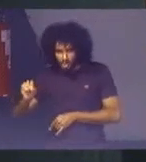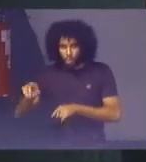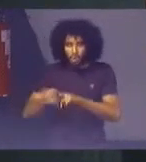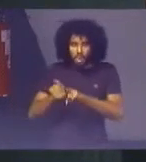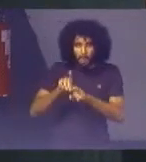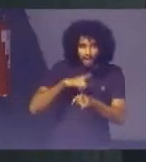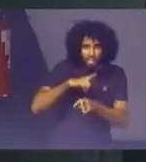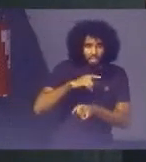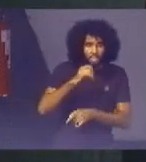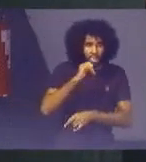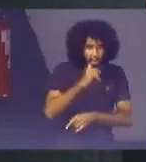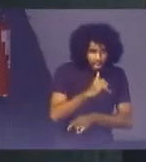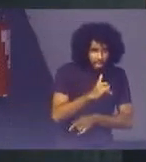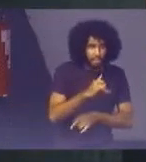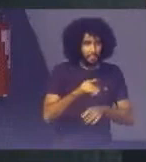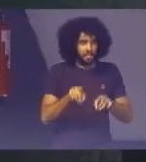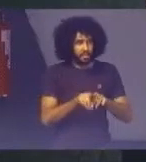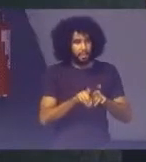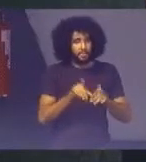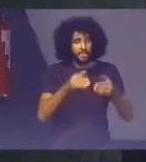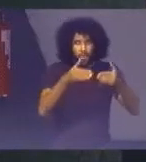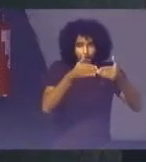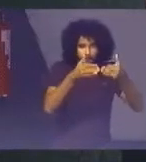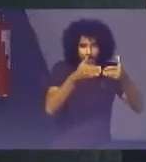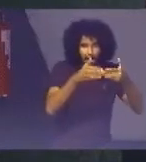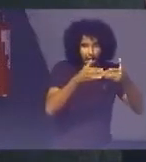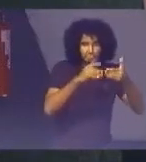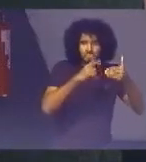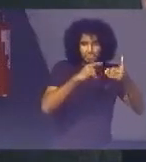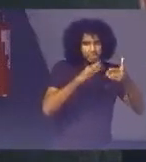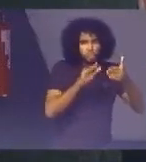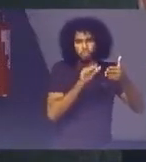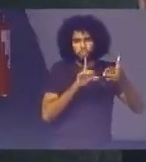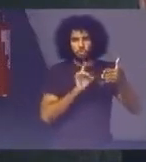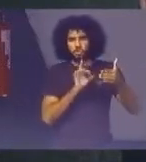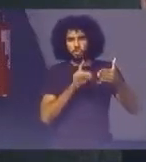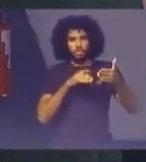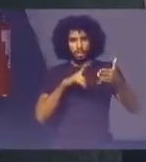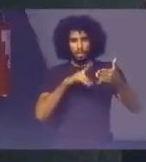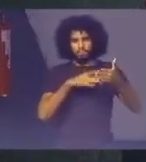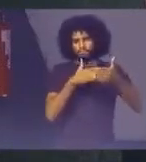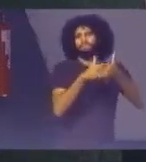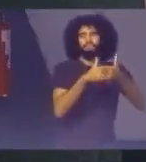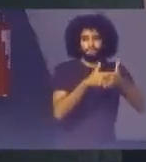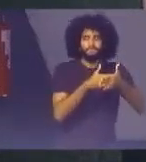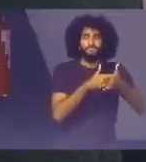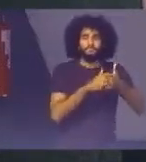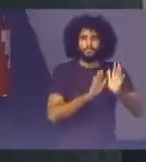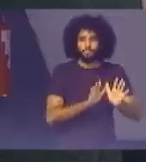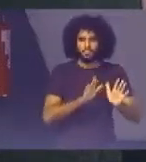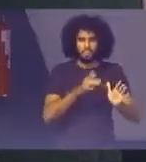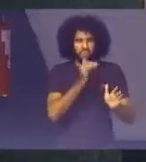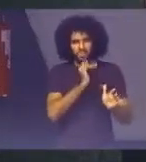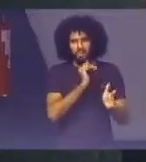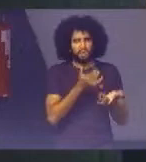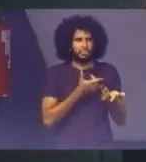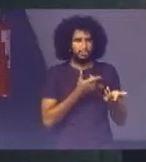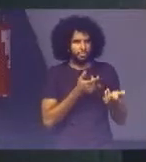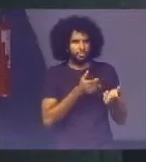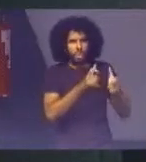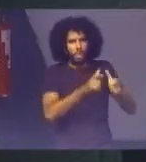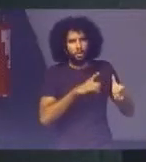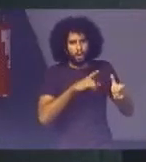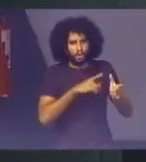Hidroelétricas E temos barragens De água De contenção de água Para fins de Irrigação Seca E tal